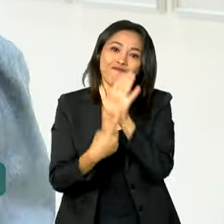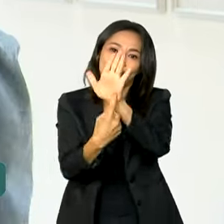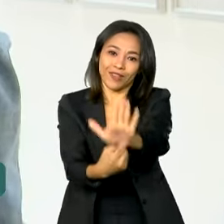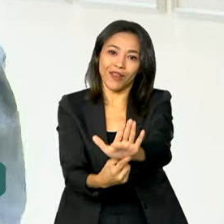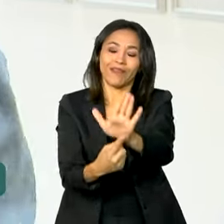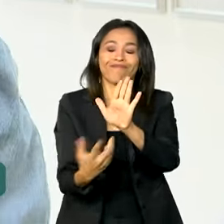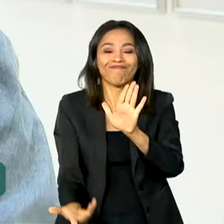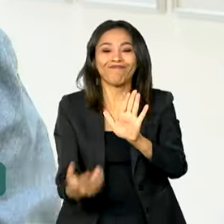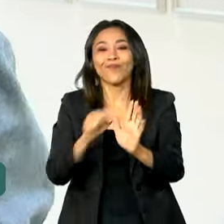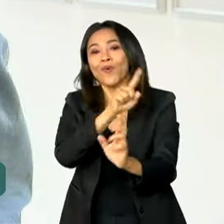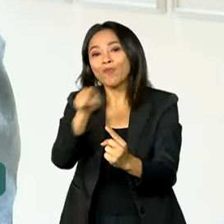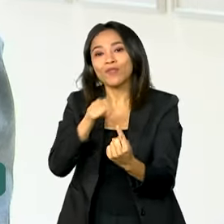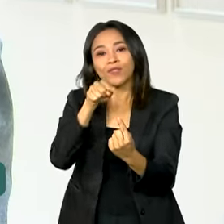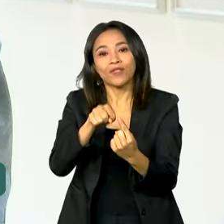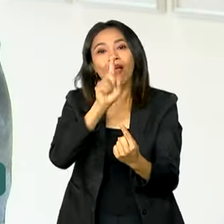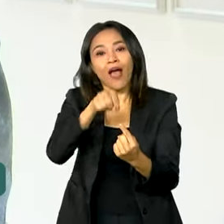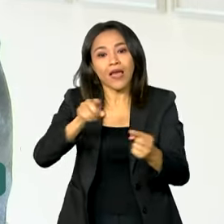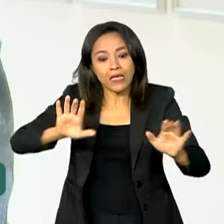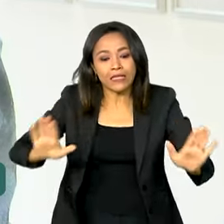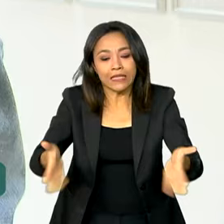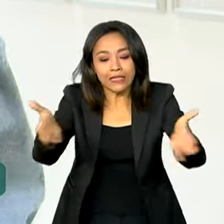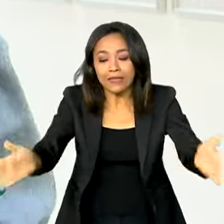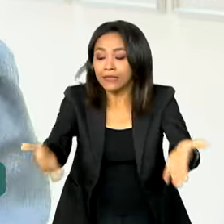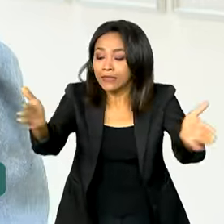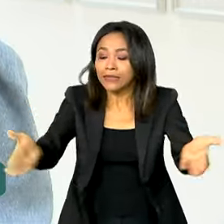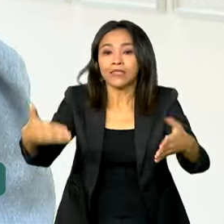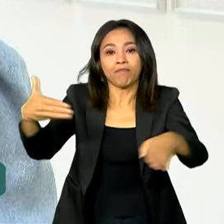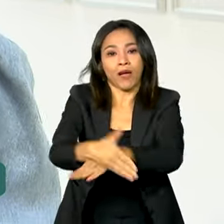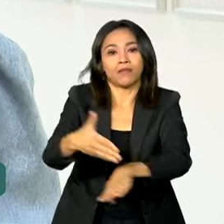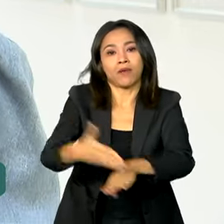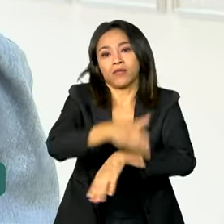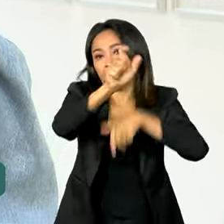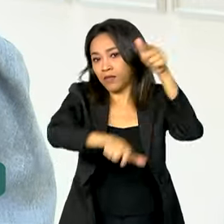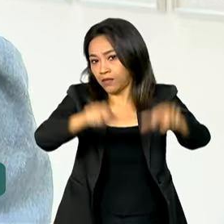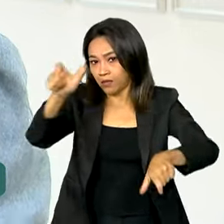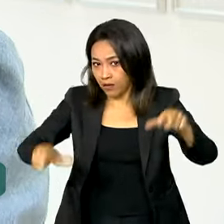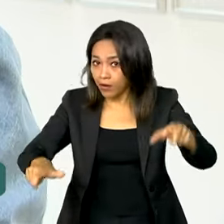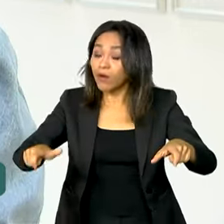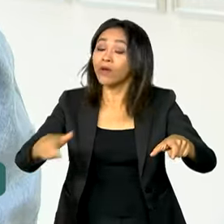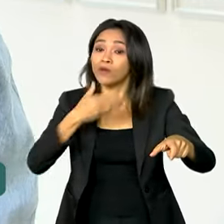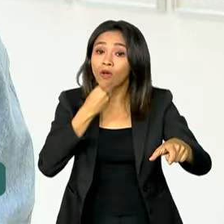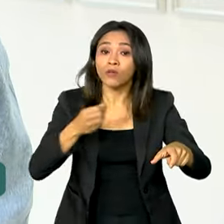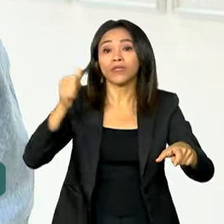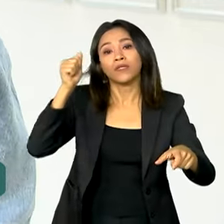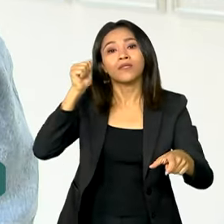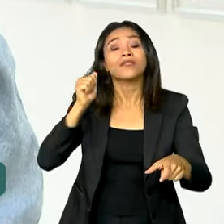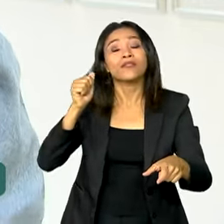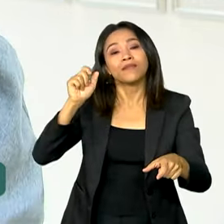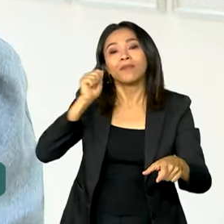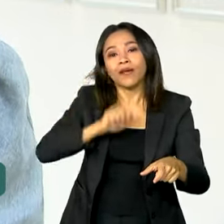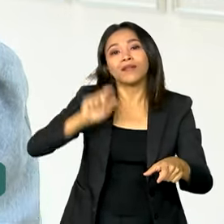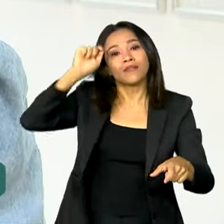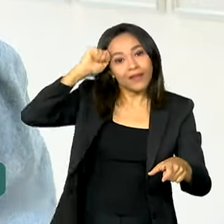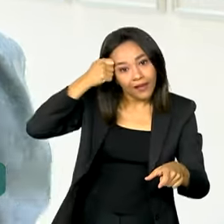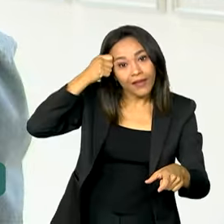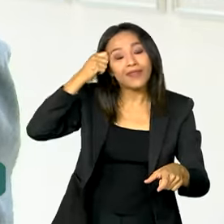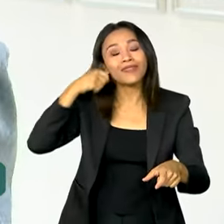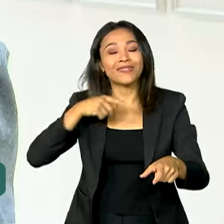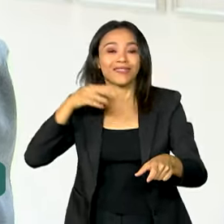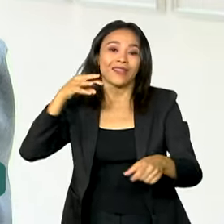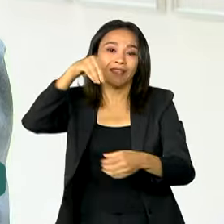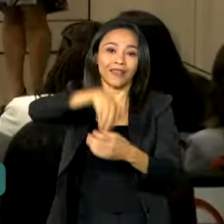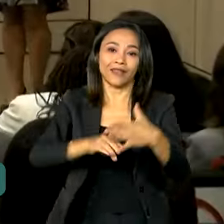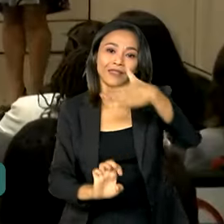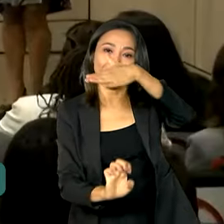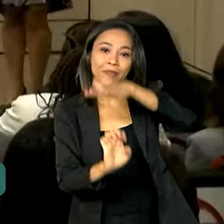A intenção é impulsionar a participação e criar oportunidades para pessoas negras no comércio